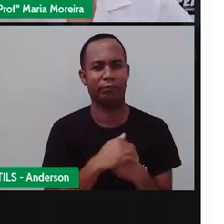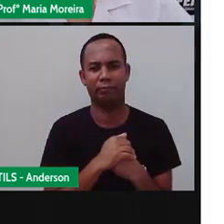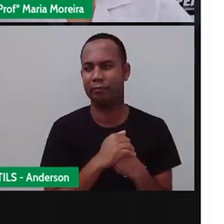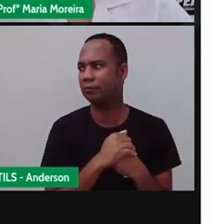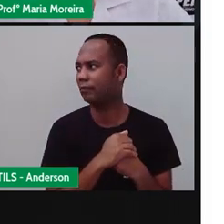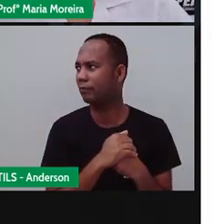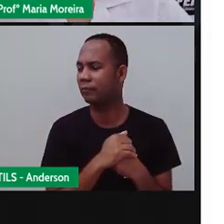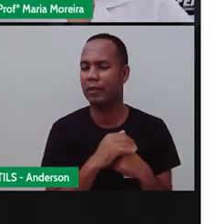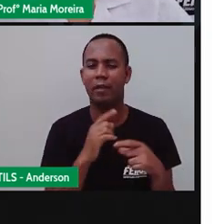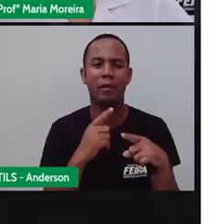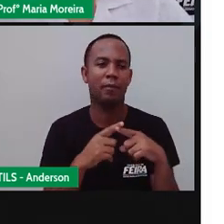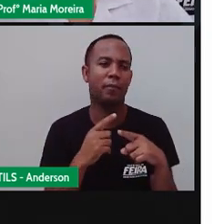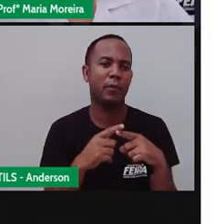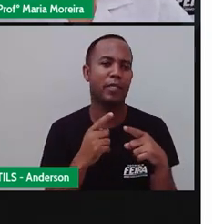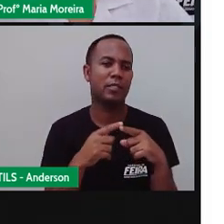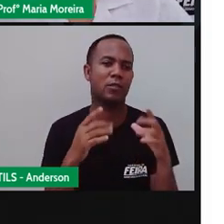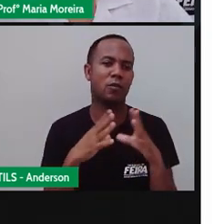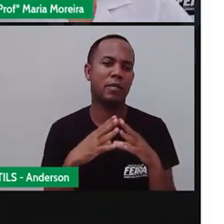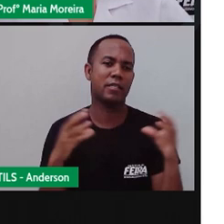Por quê?